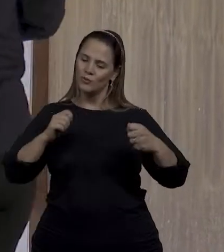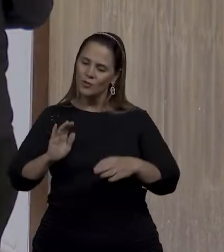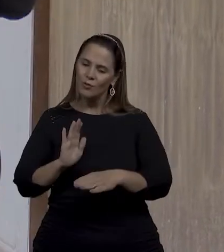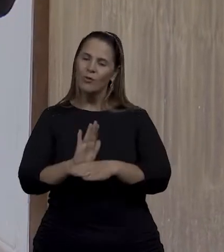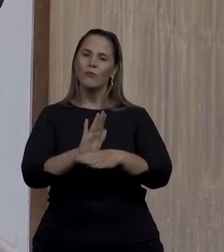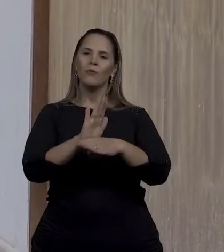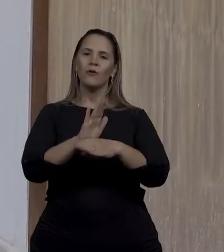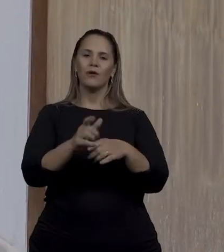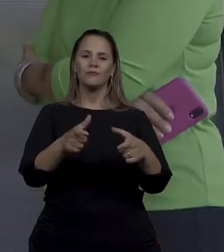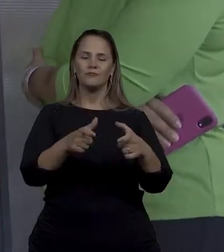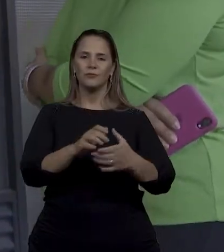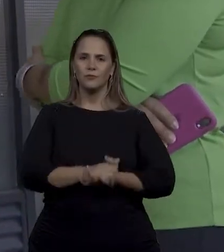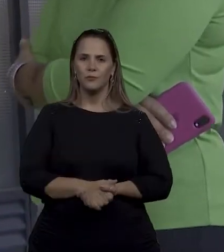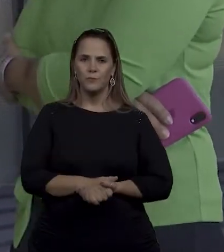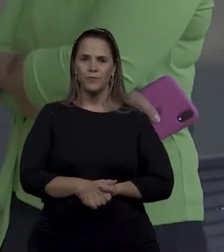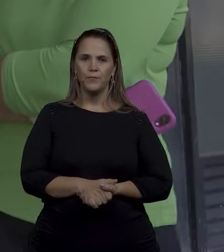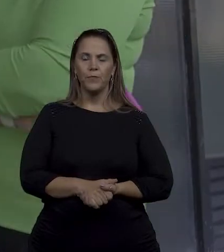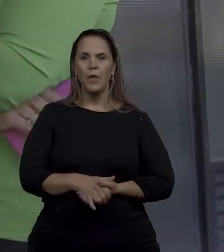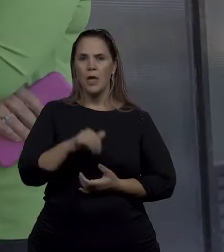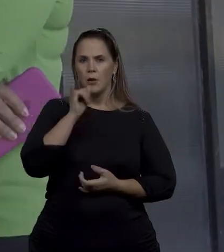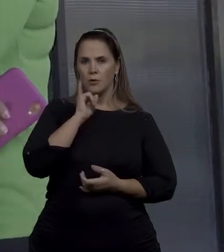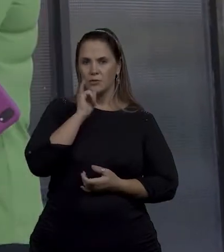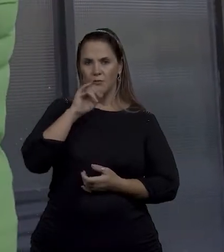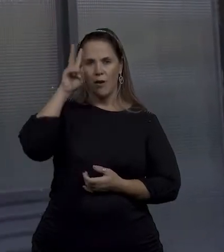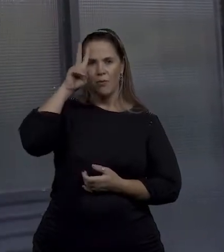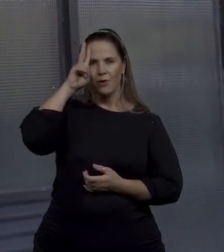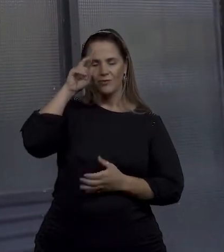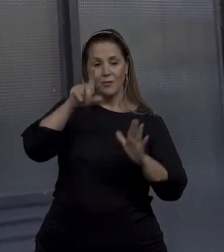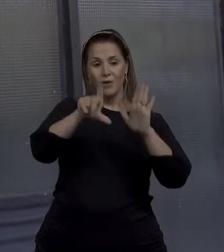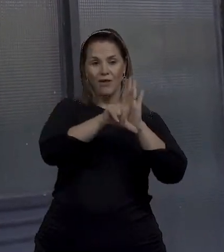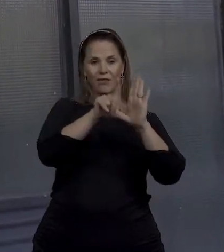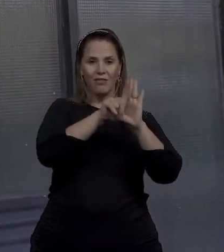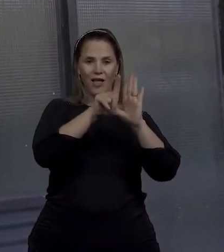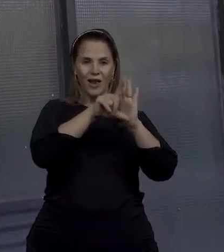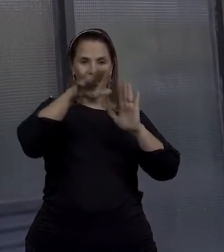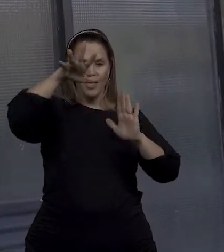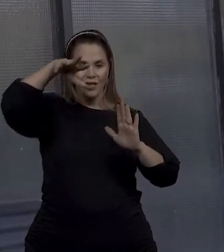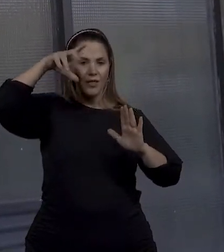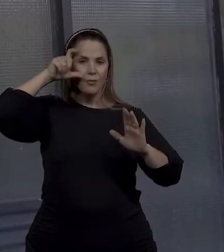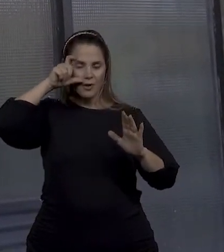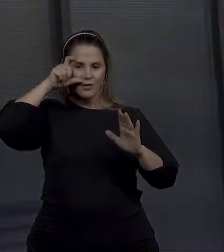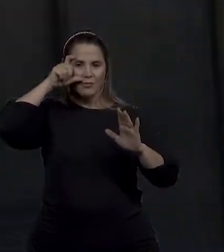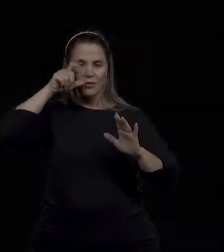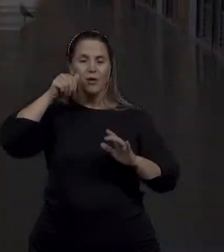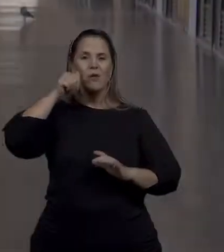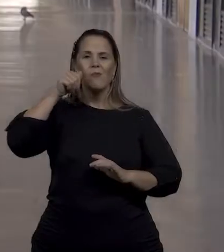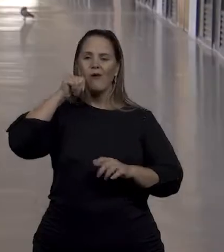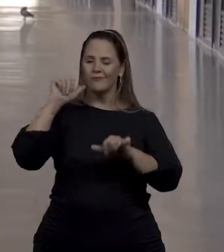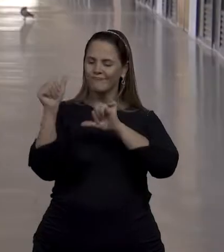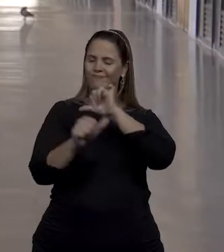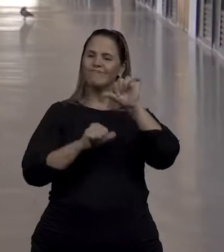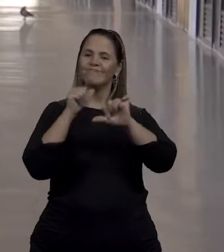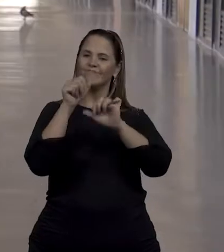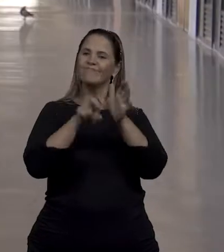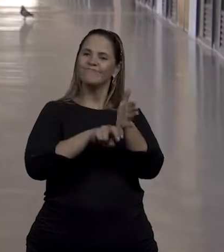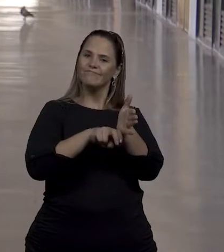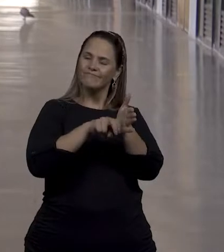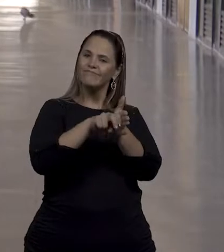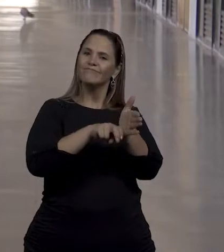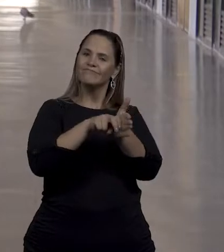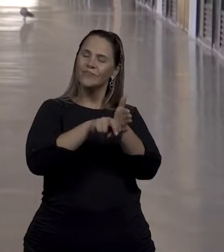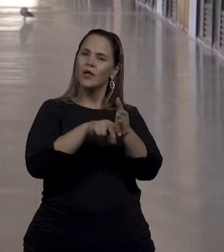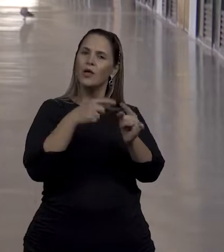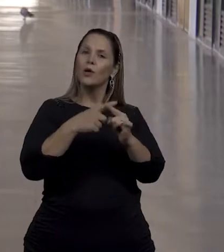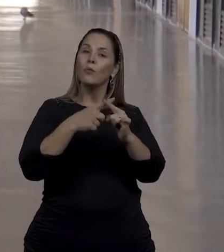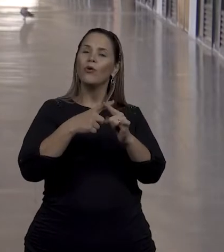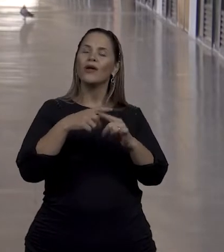A gente vai pegar até mesmo a Lei Maria da Penha, que foi uma mulher que se tornou uma mulher com deficiência após a vivência